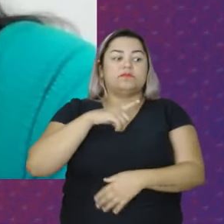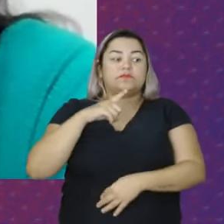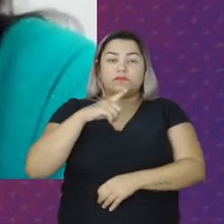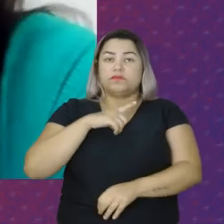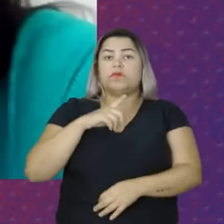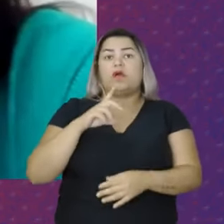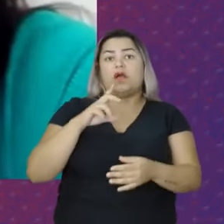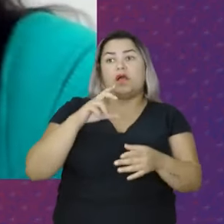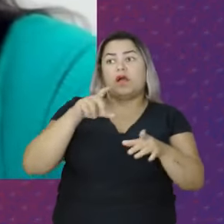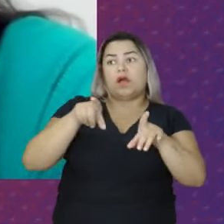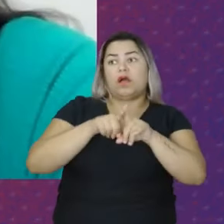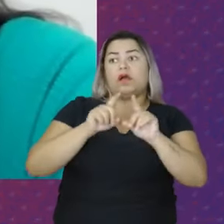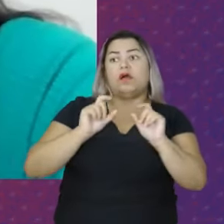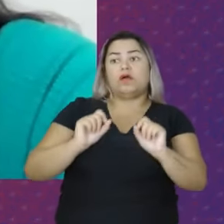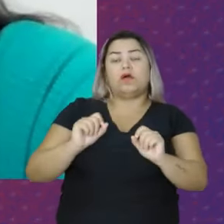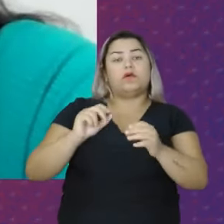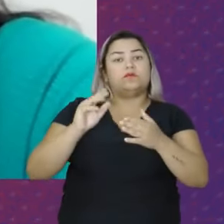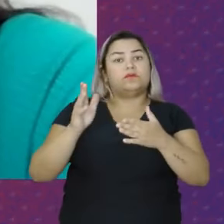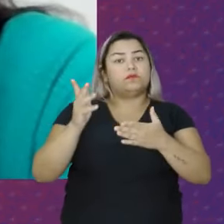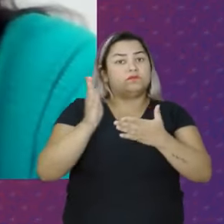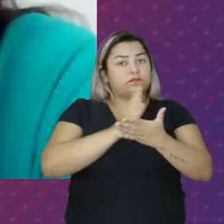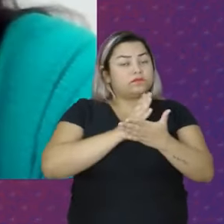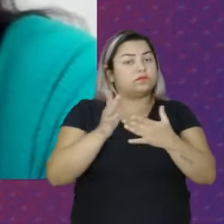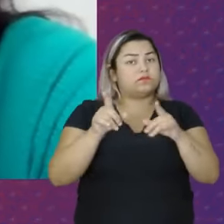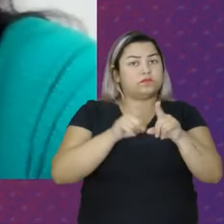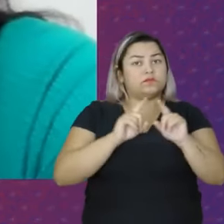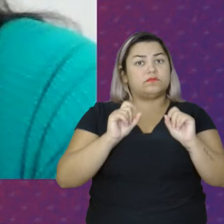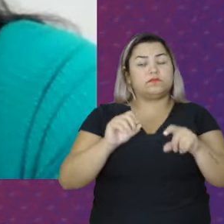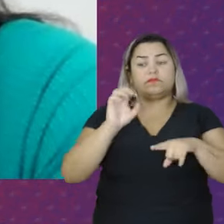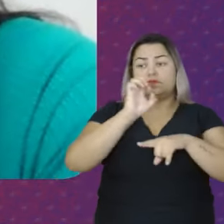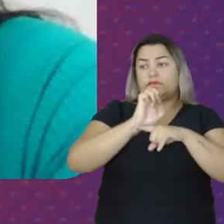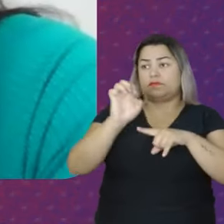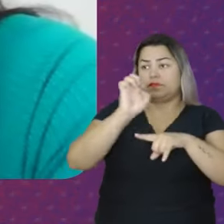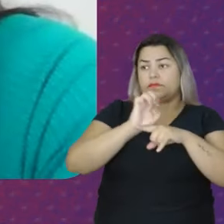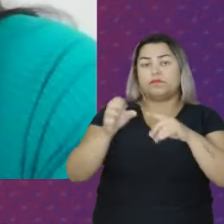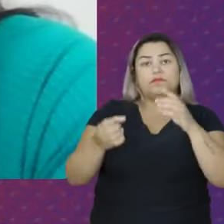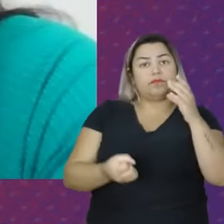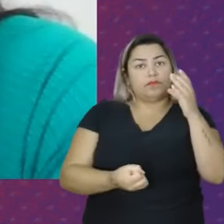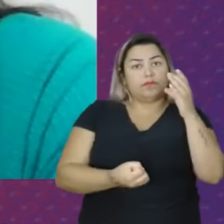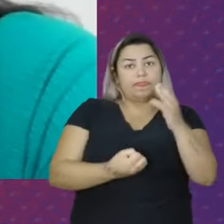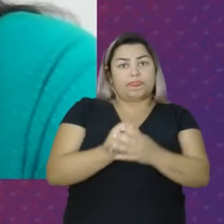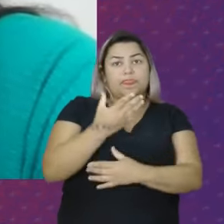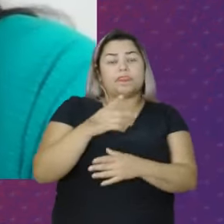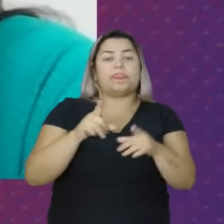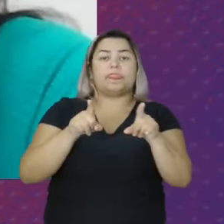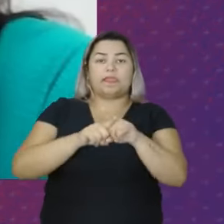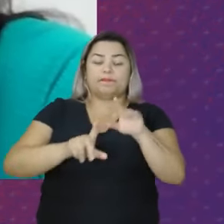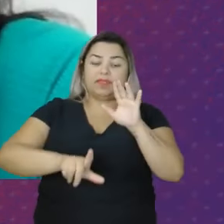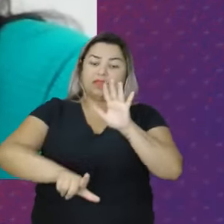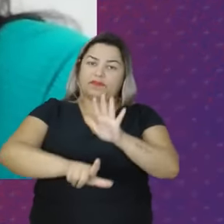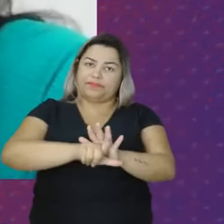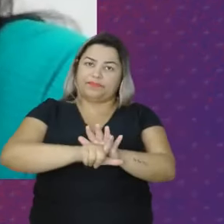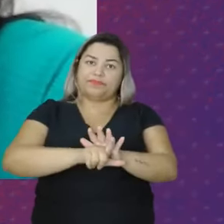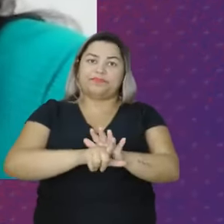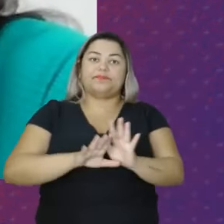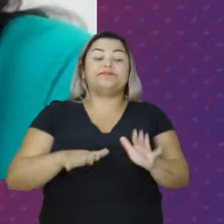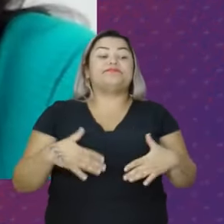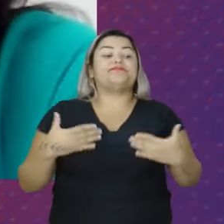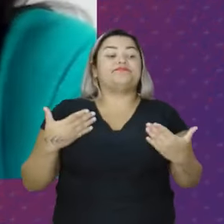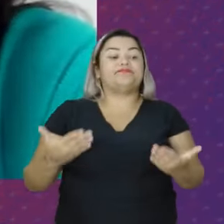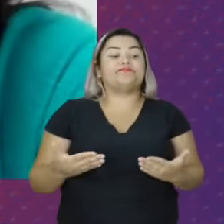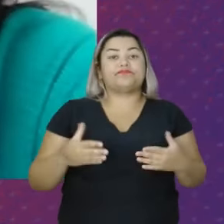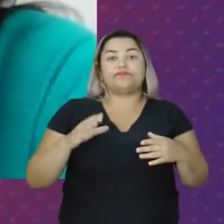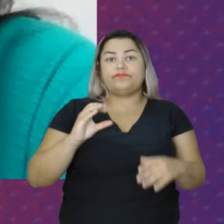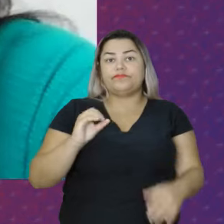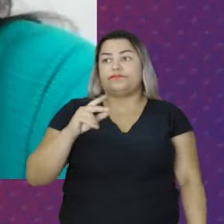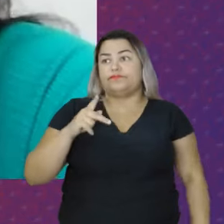E aí Entre as condenações O resultado É realmente A criação Da lei Então A CPM Ela